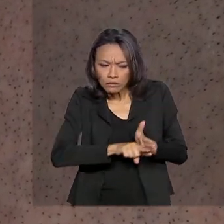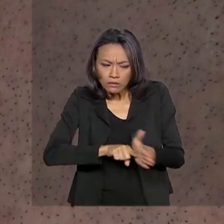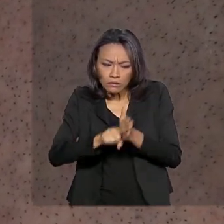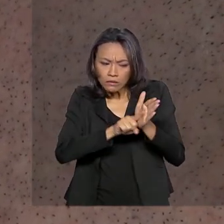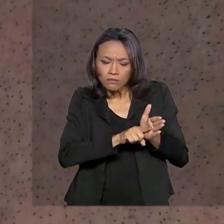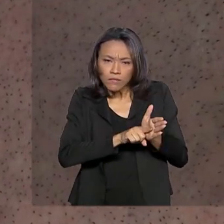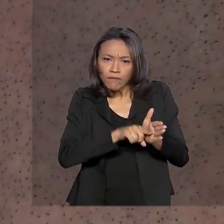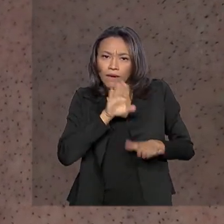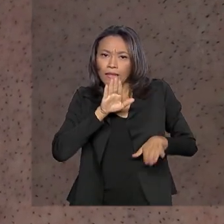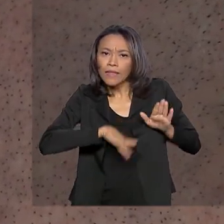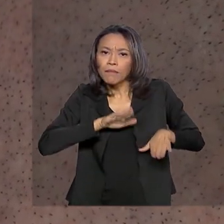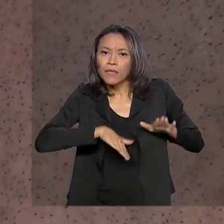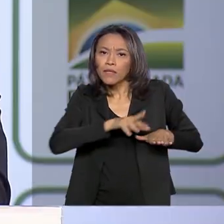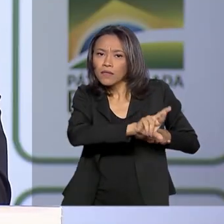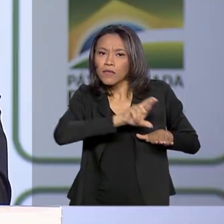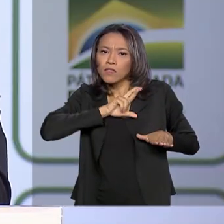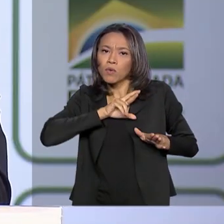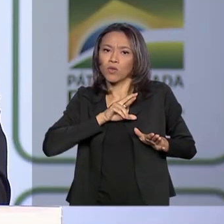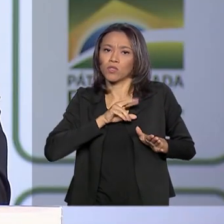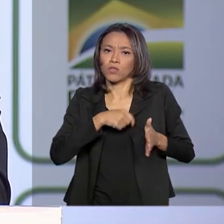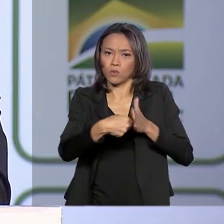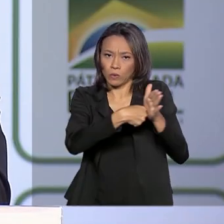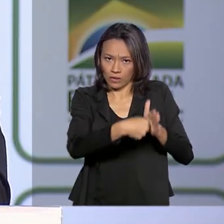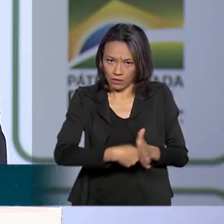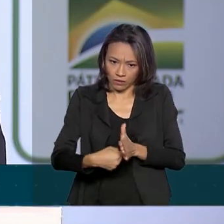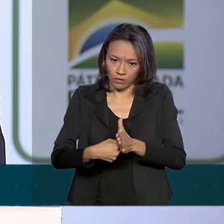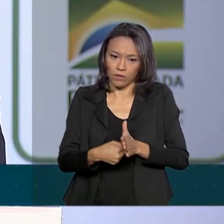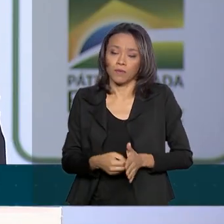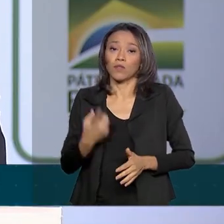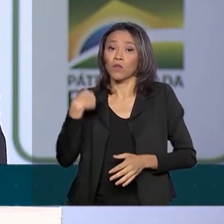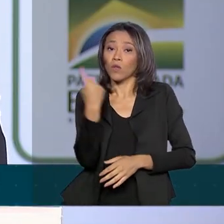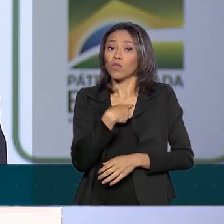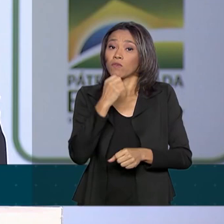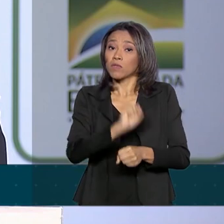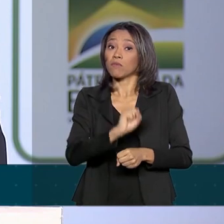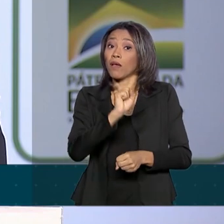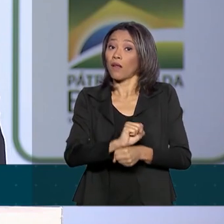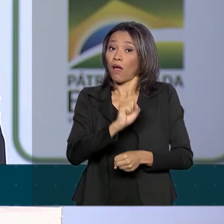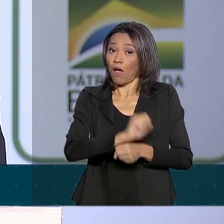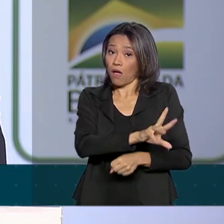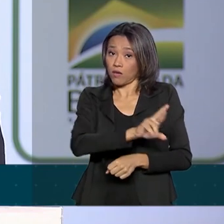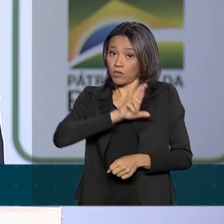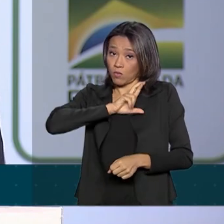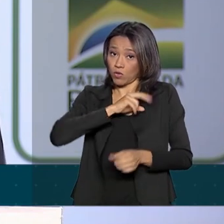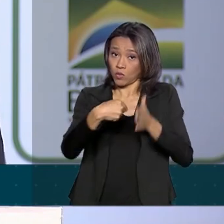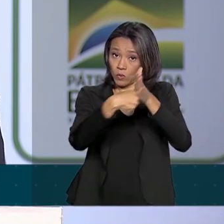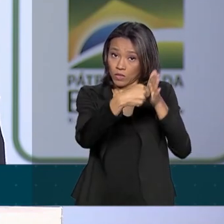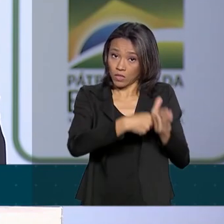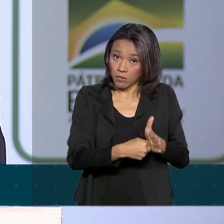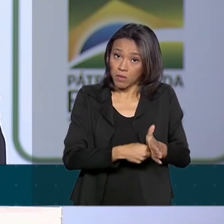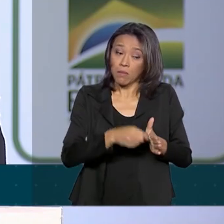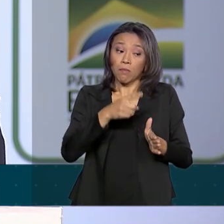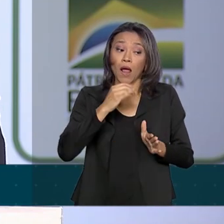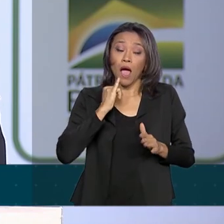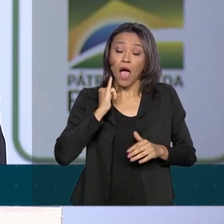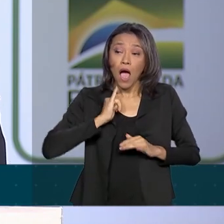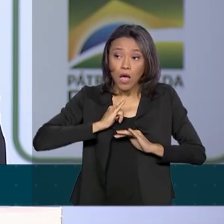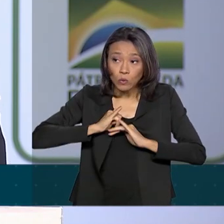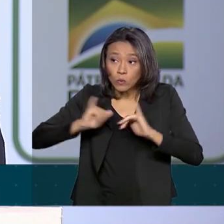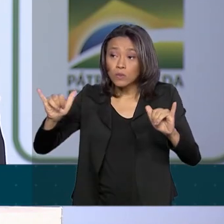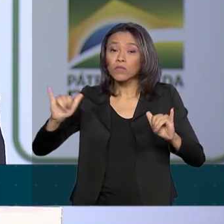antecipada dependerá dos resultados. Nós vamos aguardar o resultado desses exames para poder anunciar qual vai ser